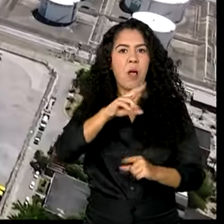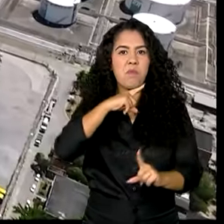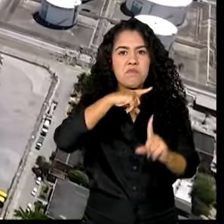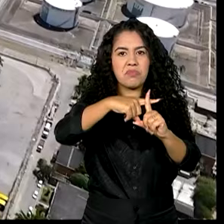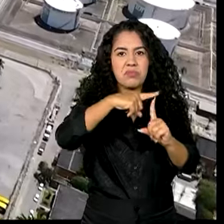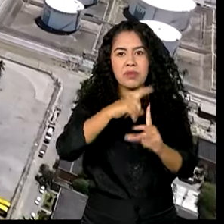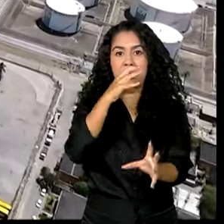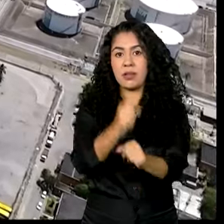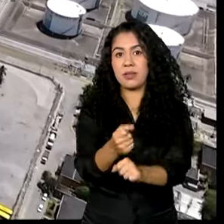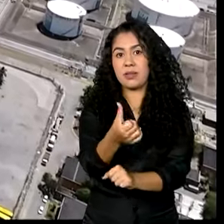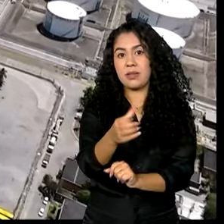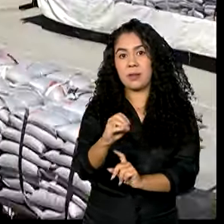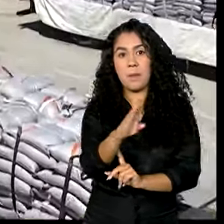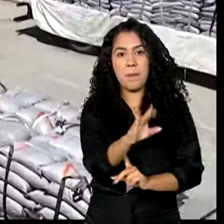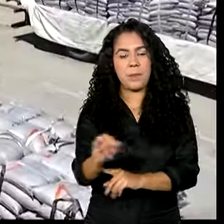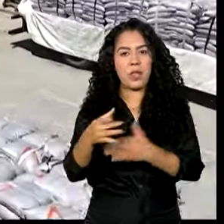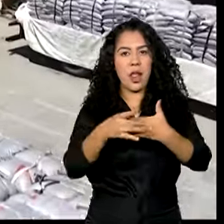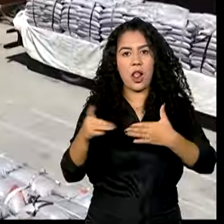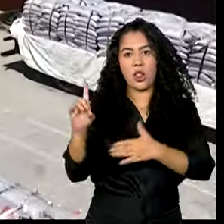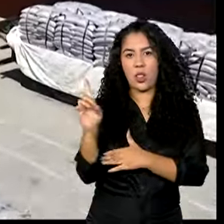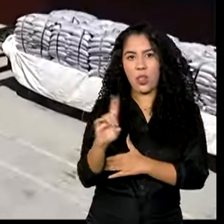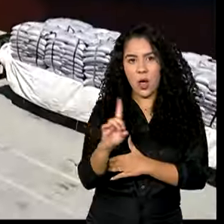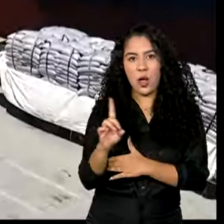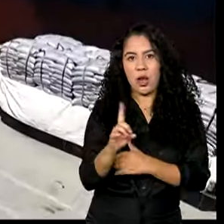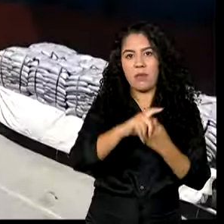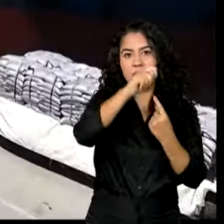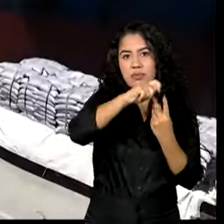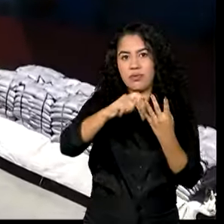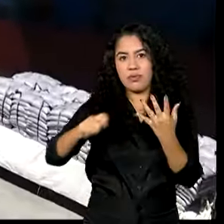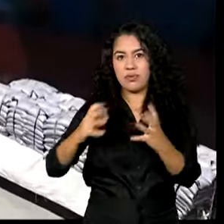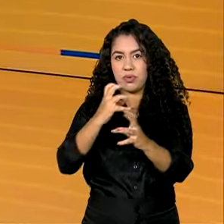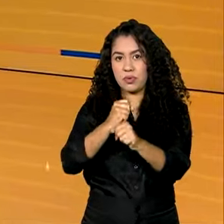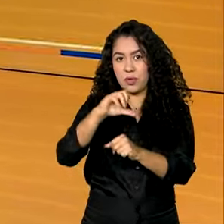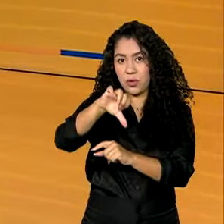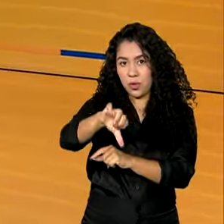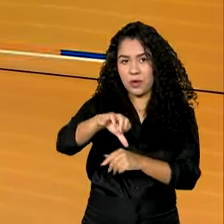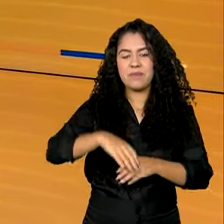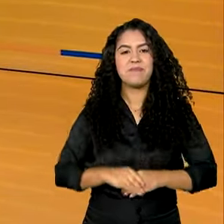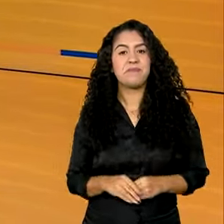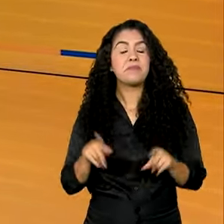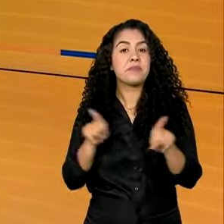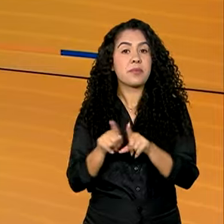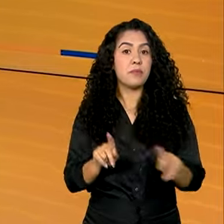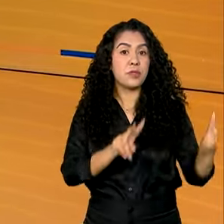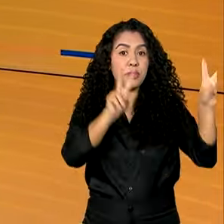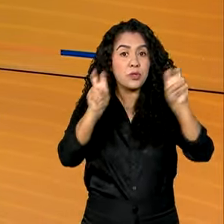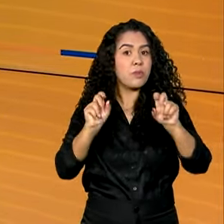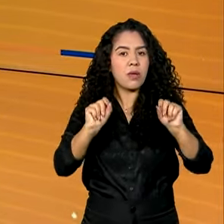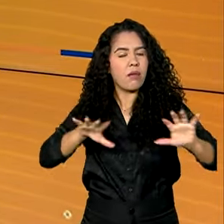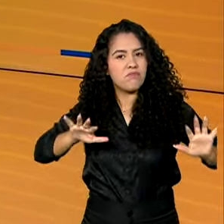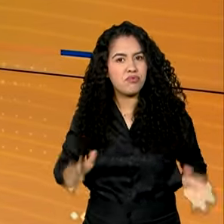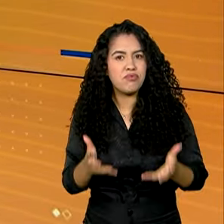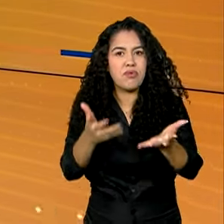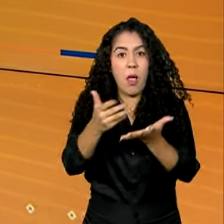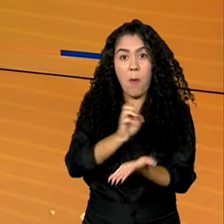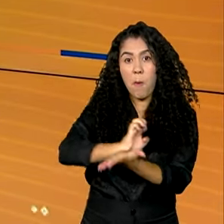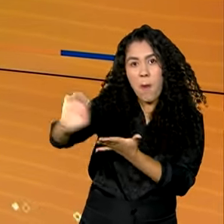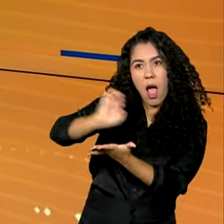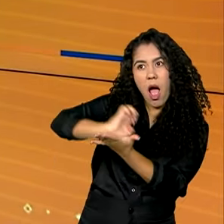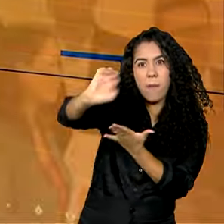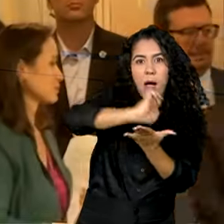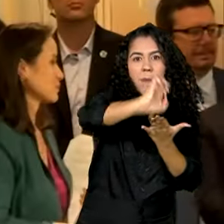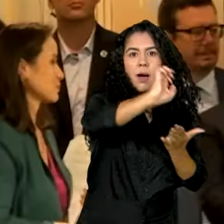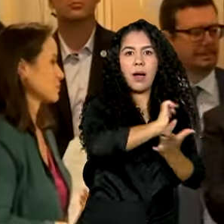60 bilhões de dólares nos nove primeiros meses deste ano. E para incentivar ainda mais as exportações, a